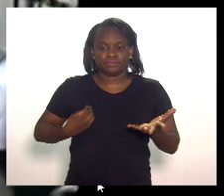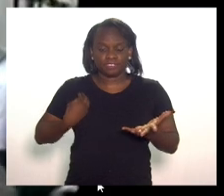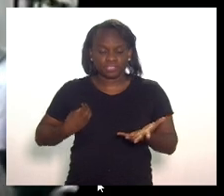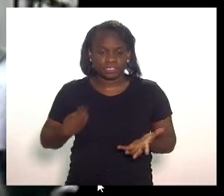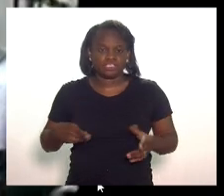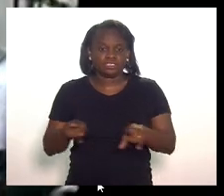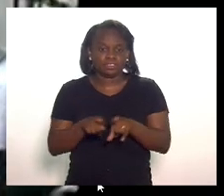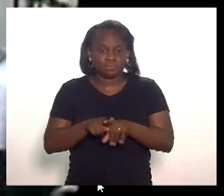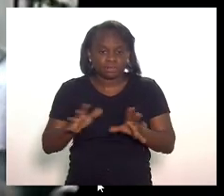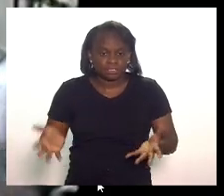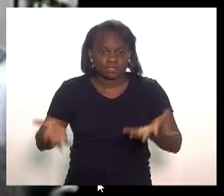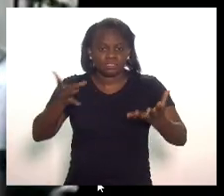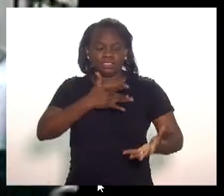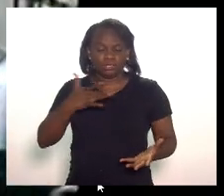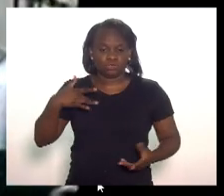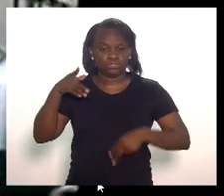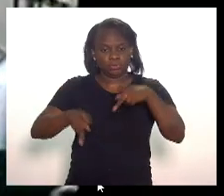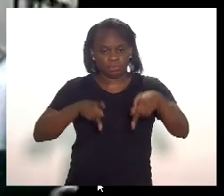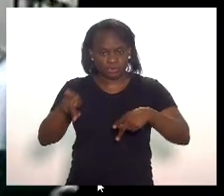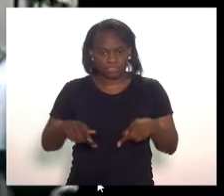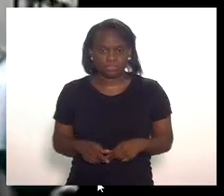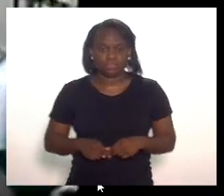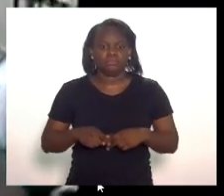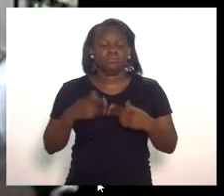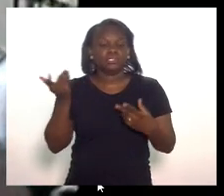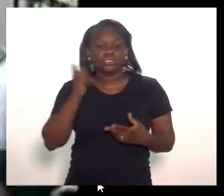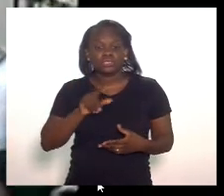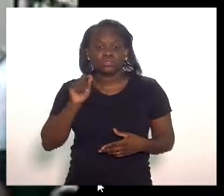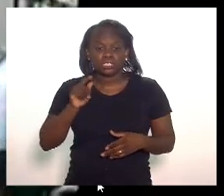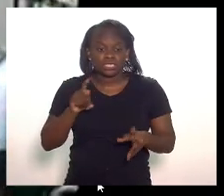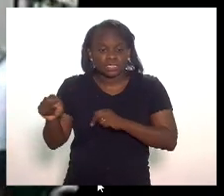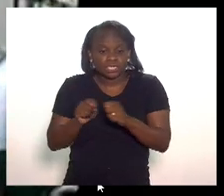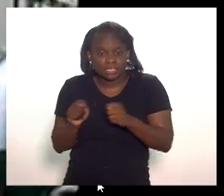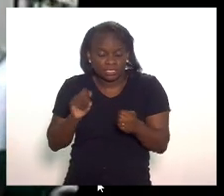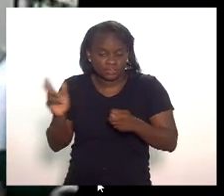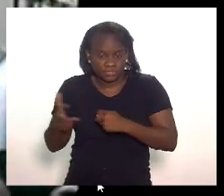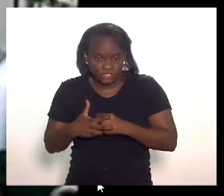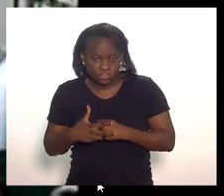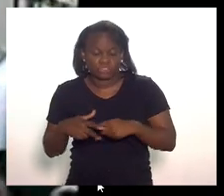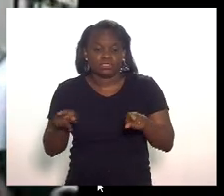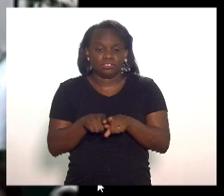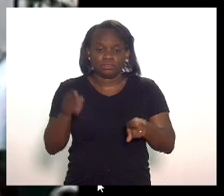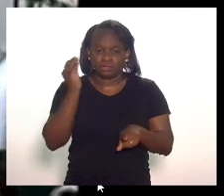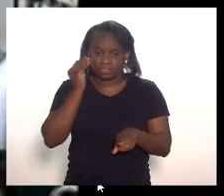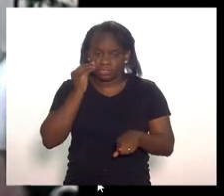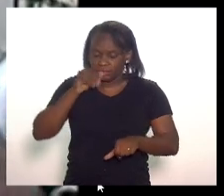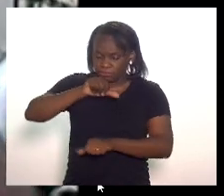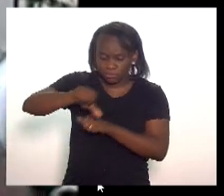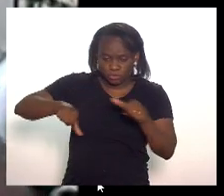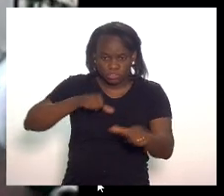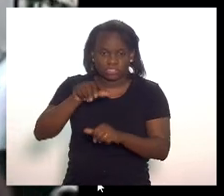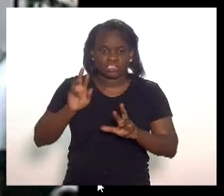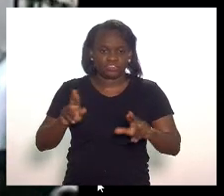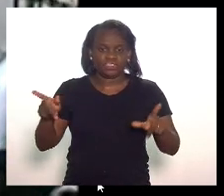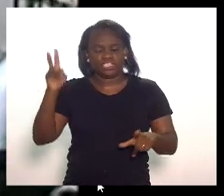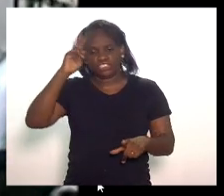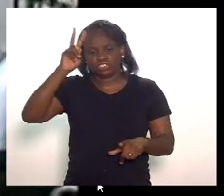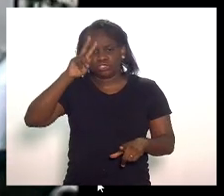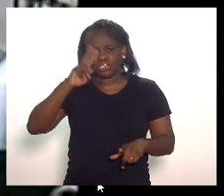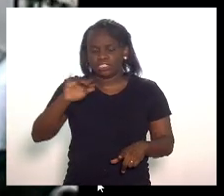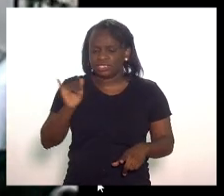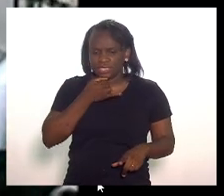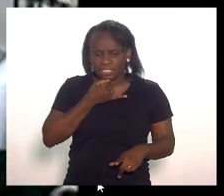exaltar a saúde da população para conseguir controlar esse vírus e tentar virar essa página tão triste na história da